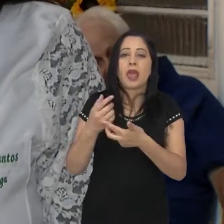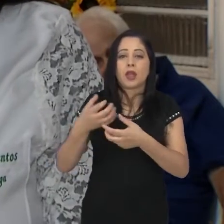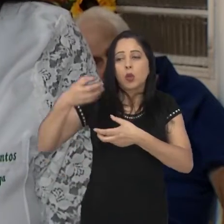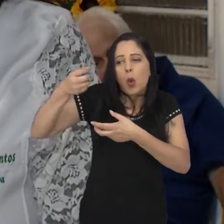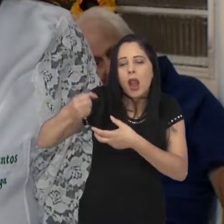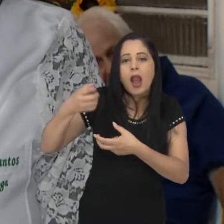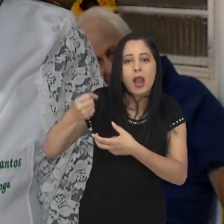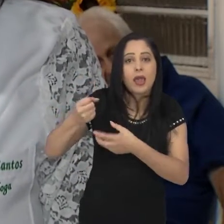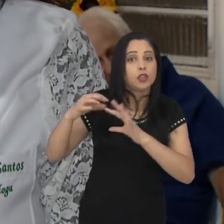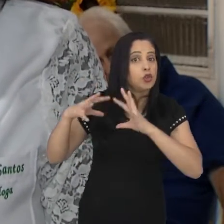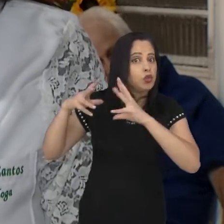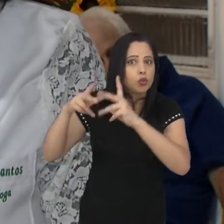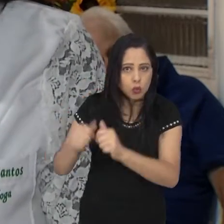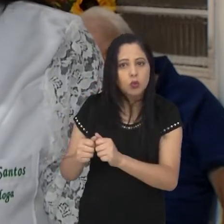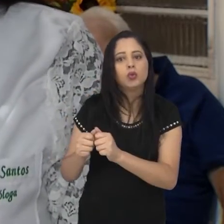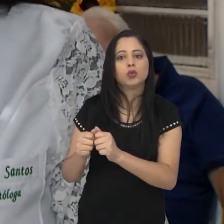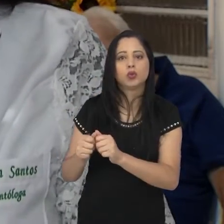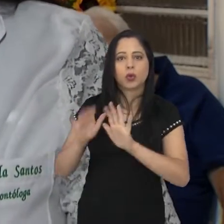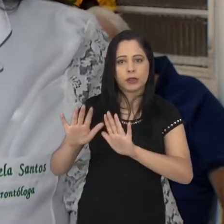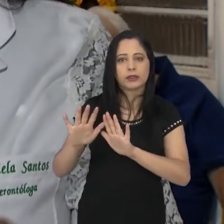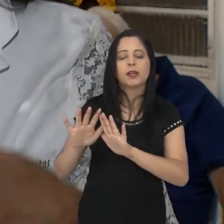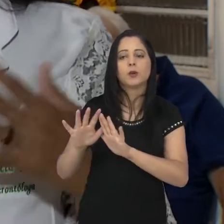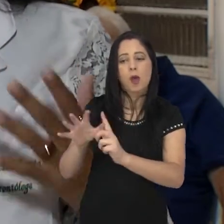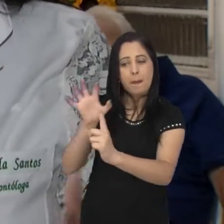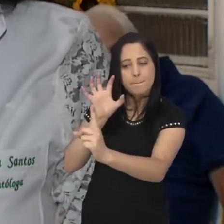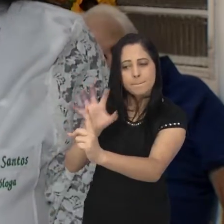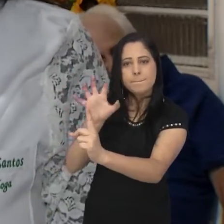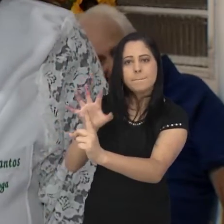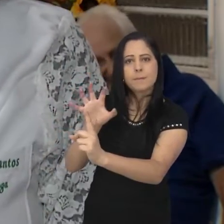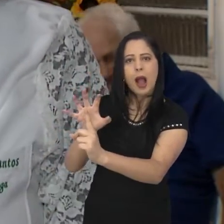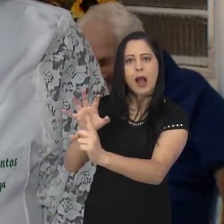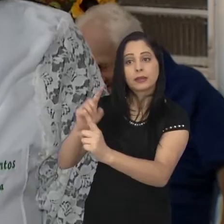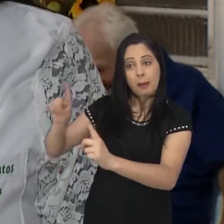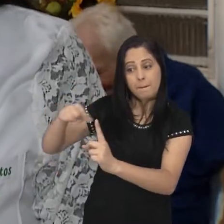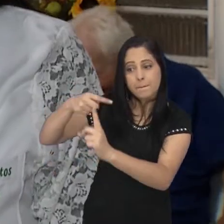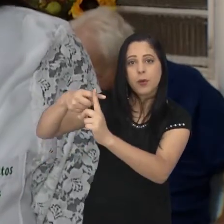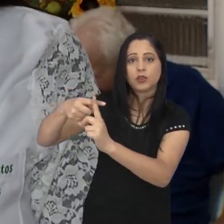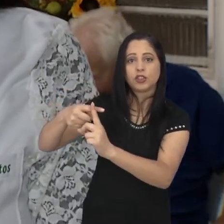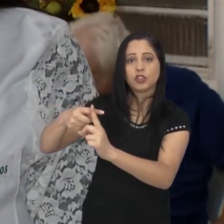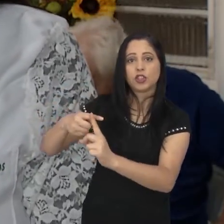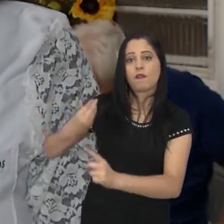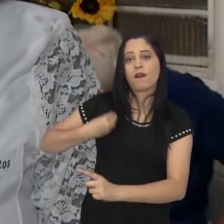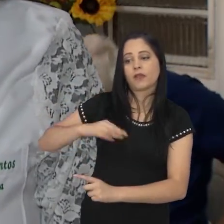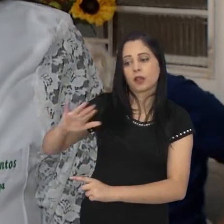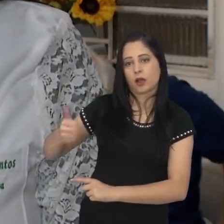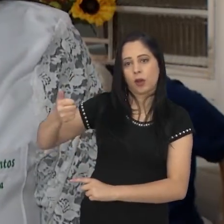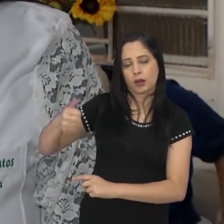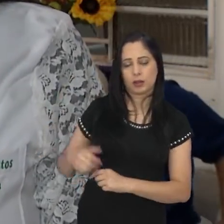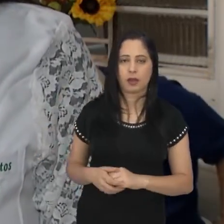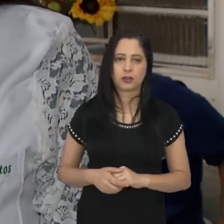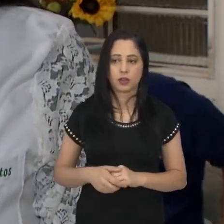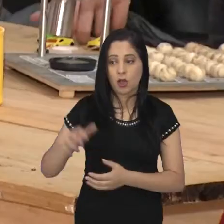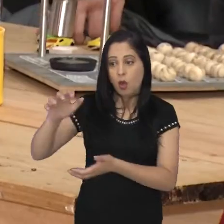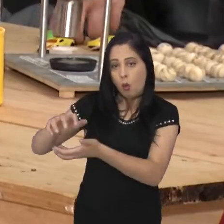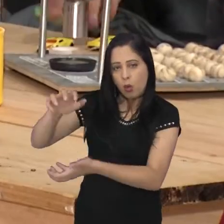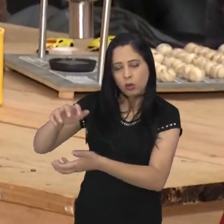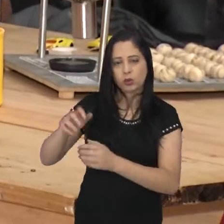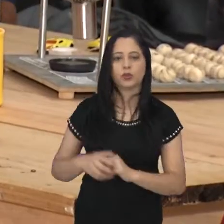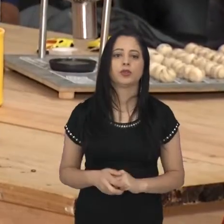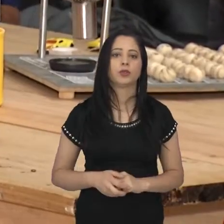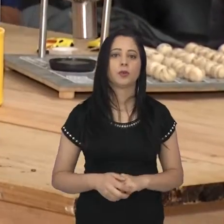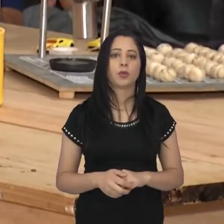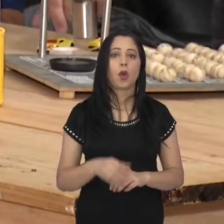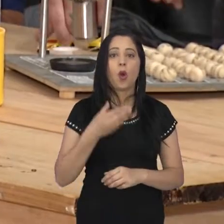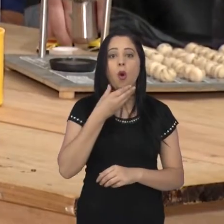muito a fazer a manutenção da casa e isso impacta direto na qualidade de vida dos nossos idosos. E quem